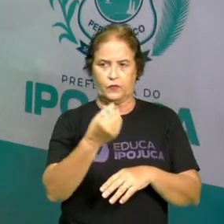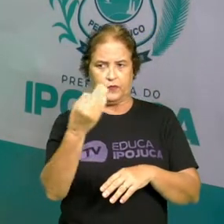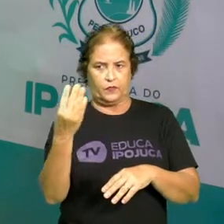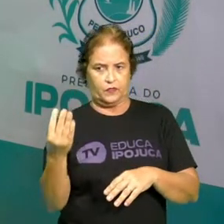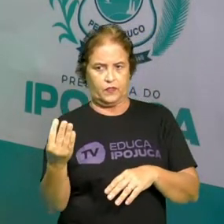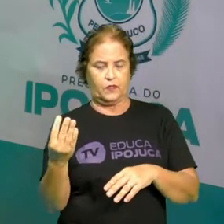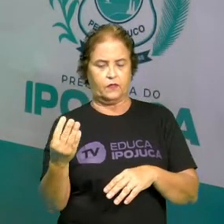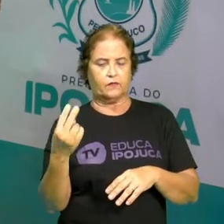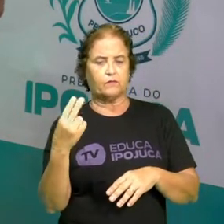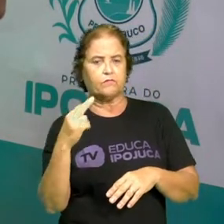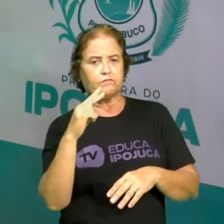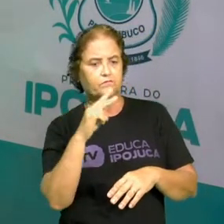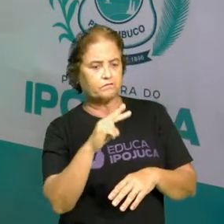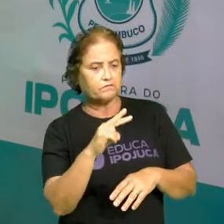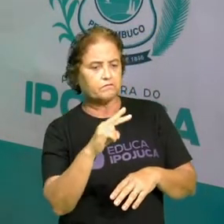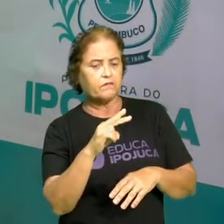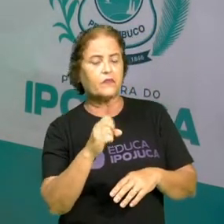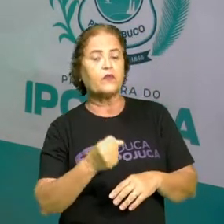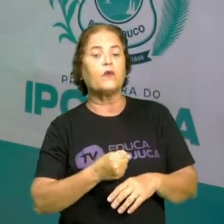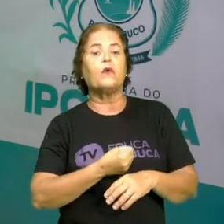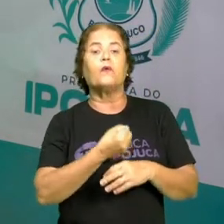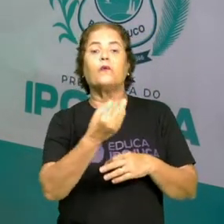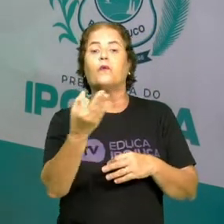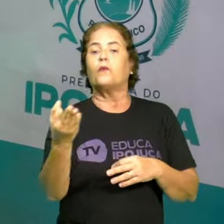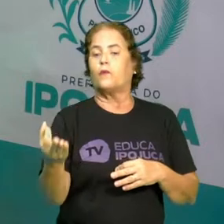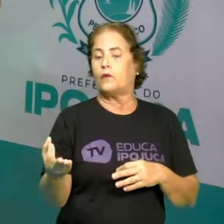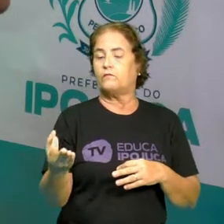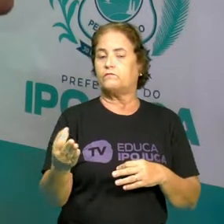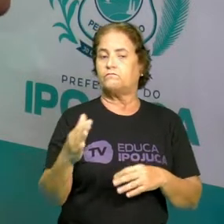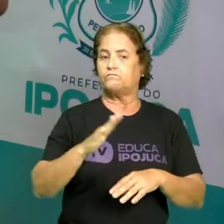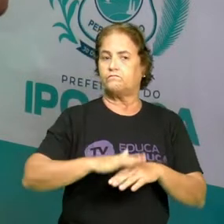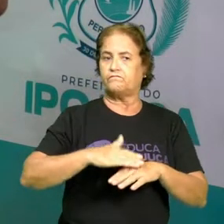da nossa visão, qual delas tem maior quantidade?